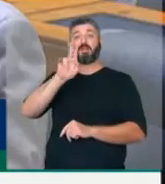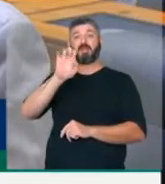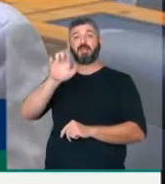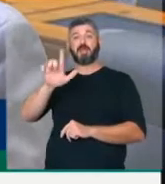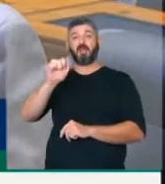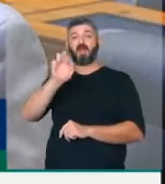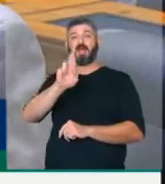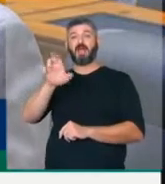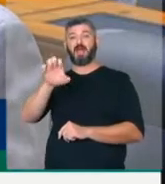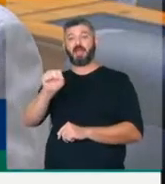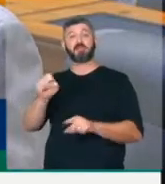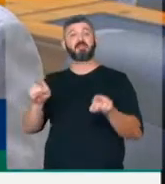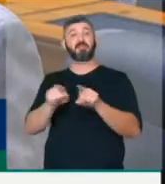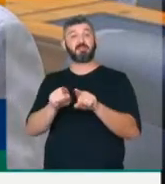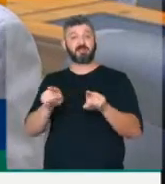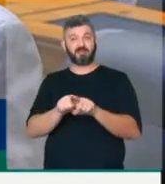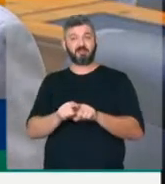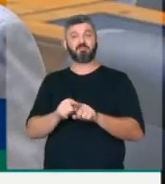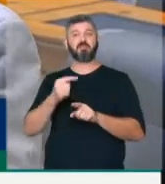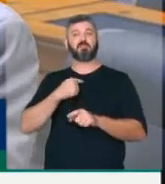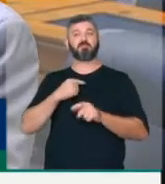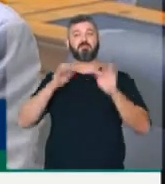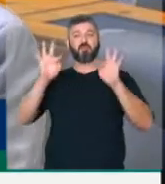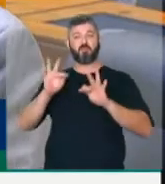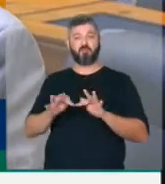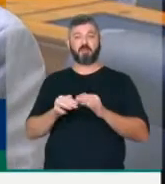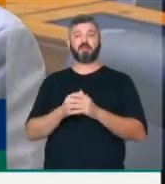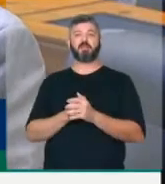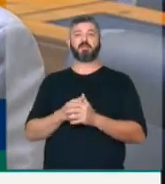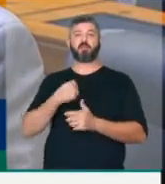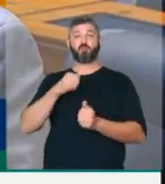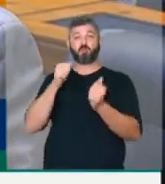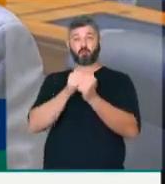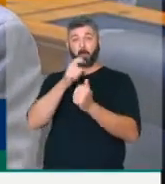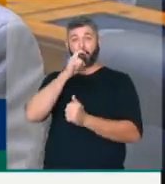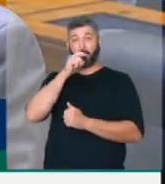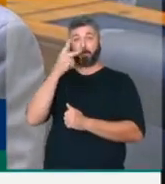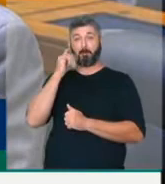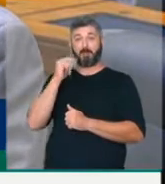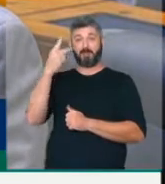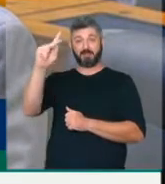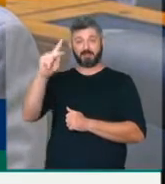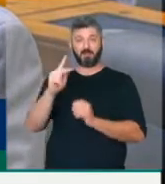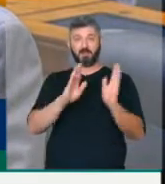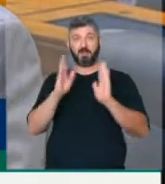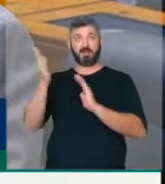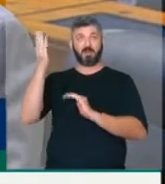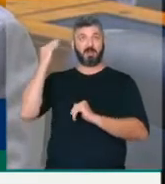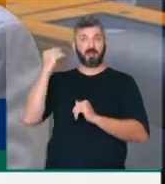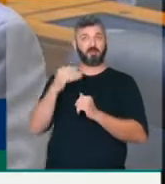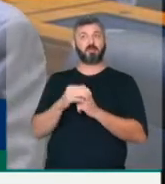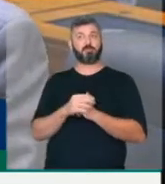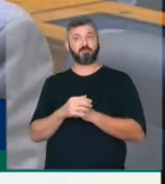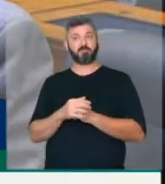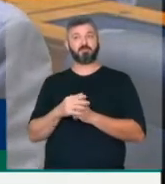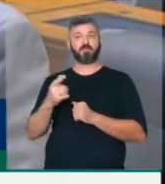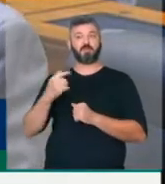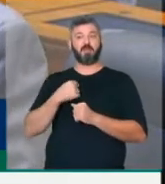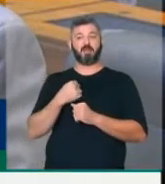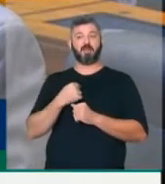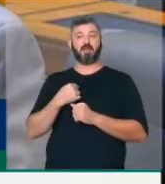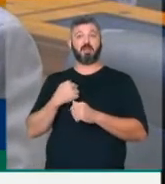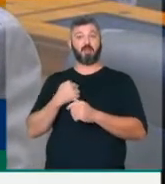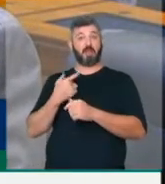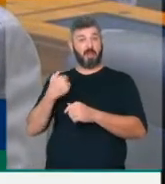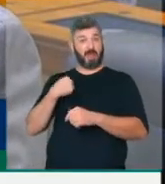tive a felicidade também de ter sido deputado com seu pai. Na época, inclusive, que tive uma passagem pelo